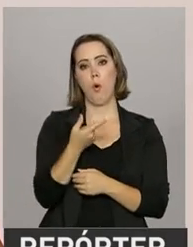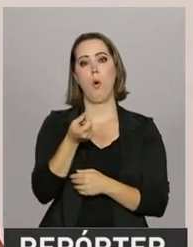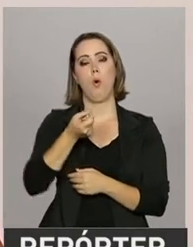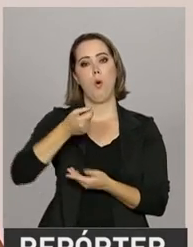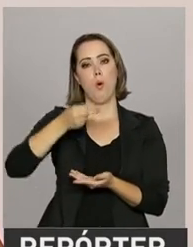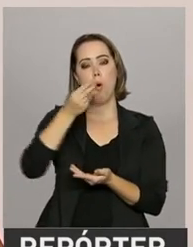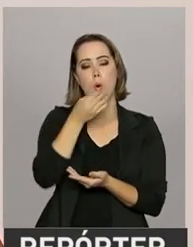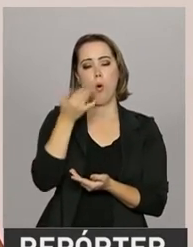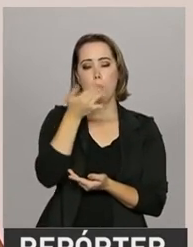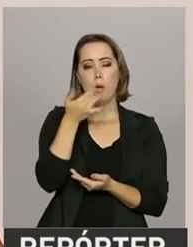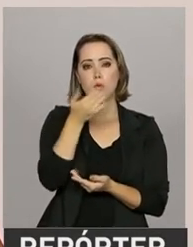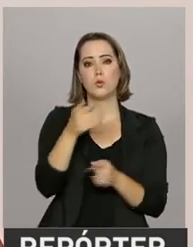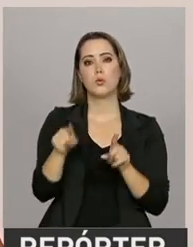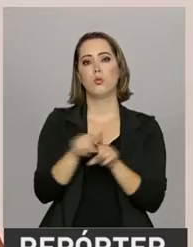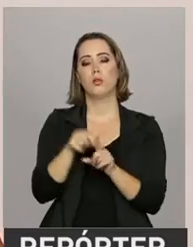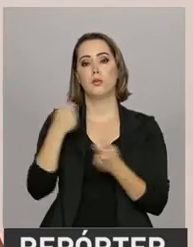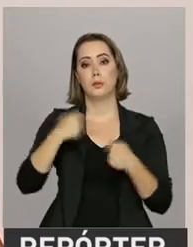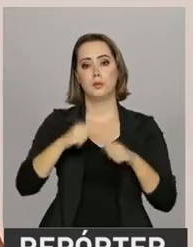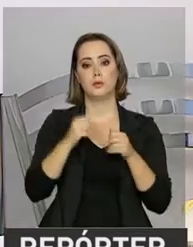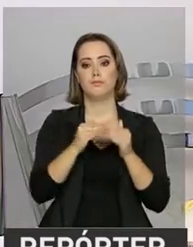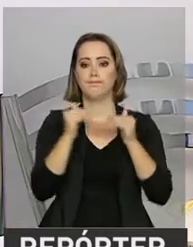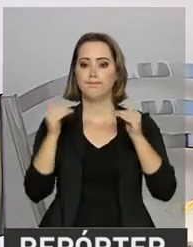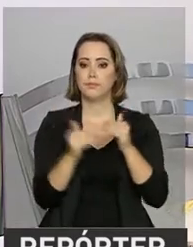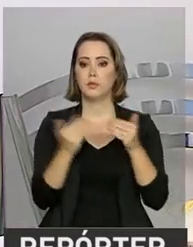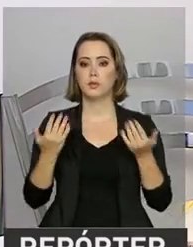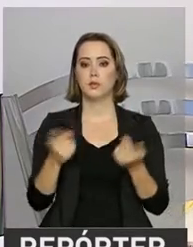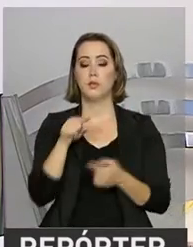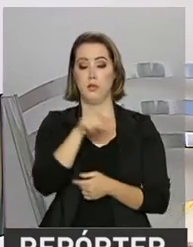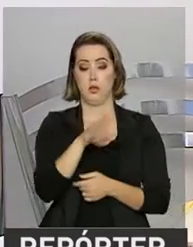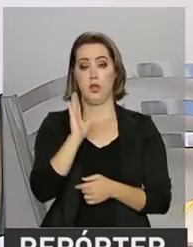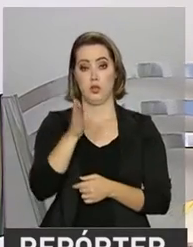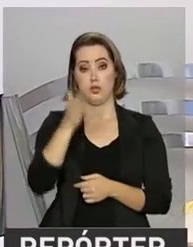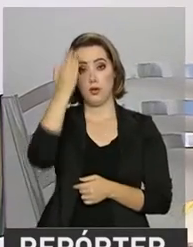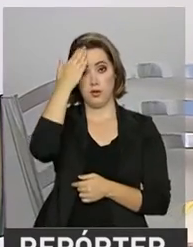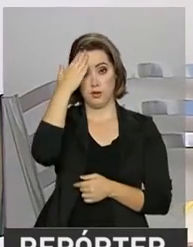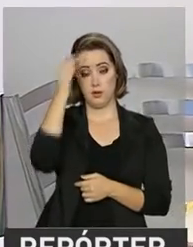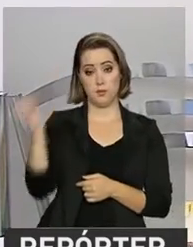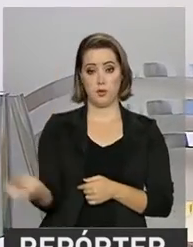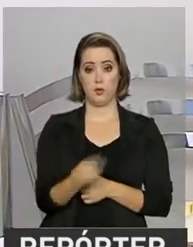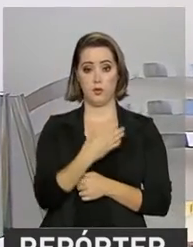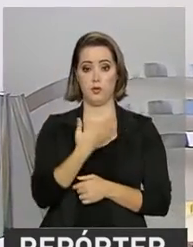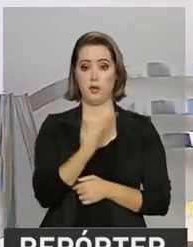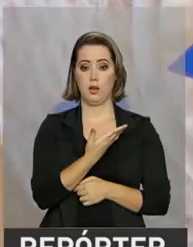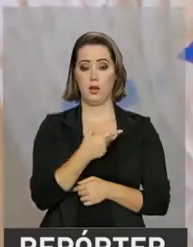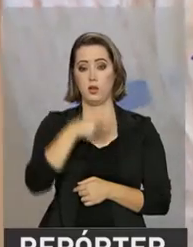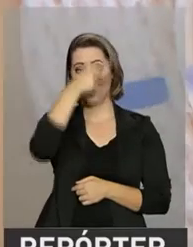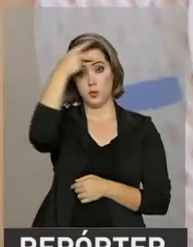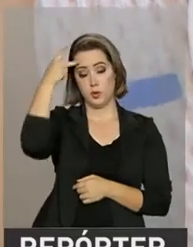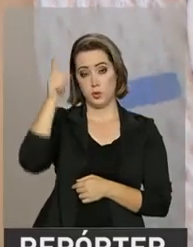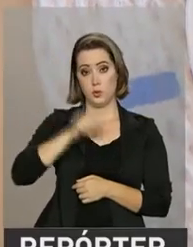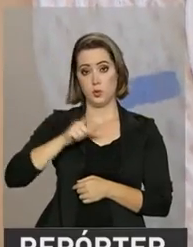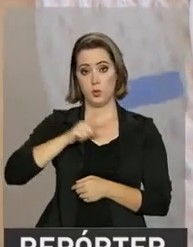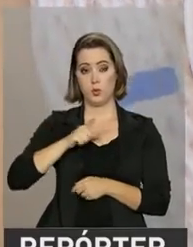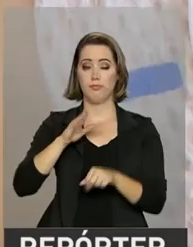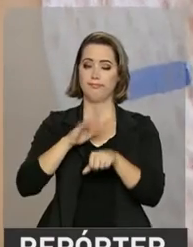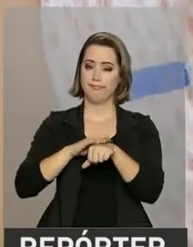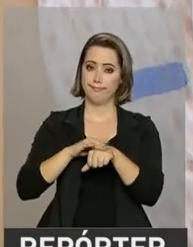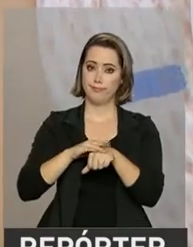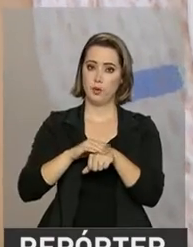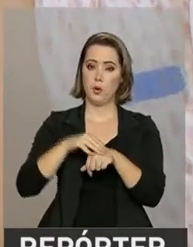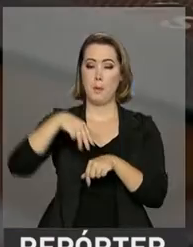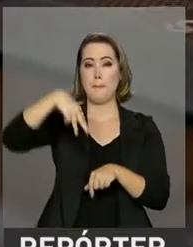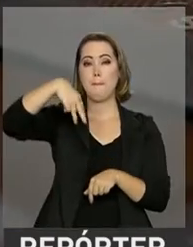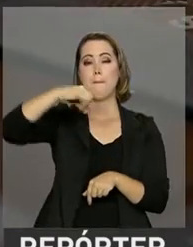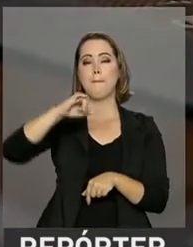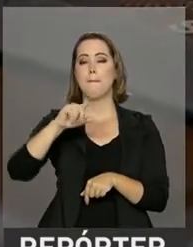gramas também, para poder fazer a correção da glicemia, porque está baixo. Alex já sabe da novidade. Pacientes com diabetes militos